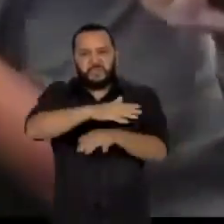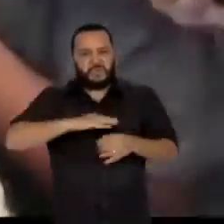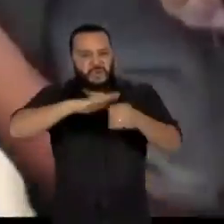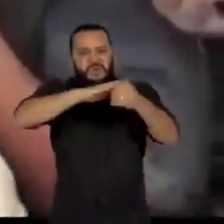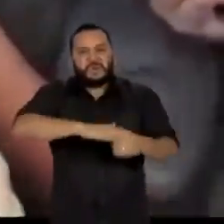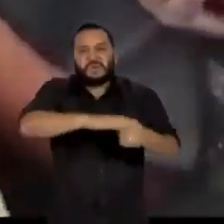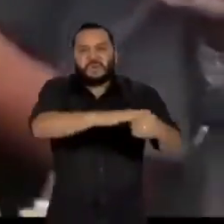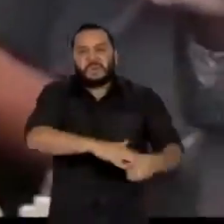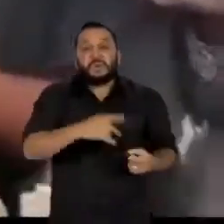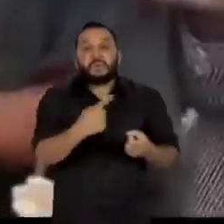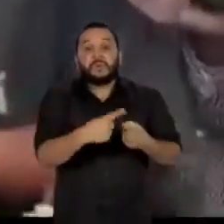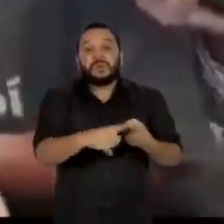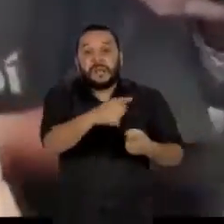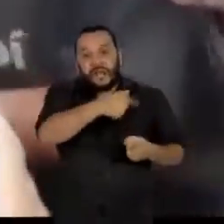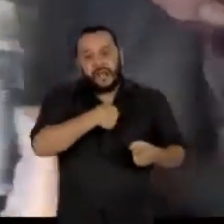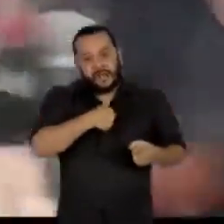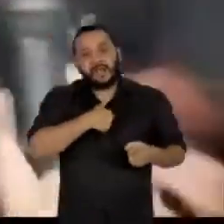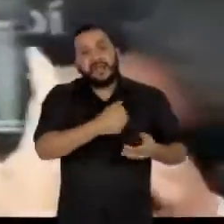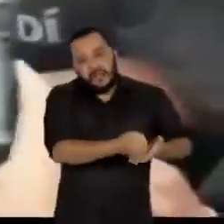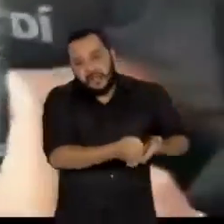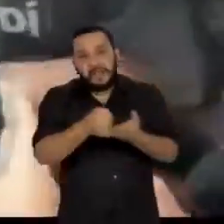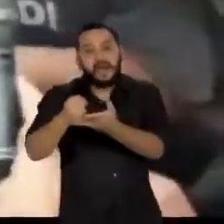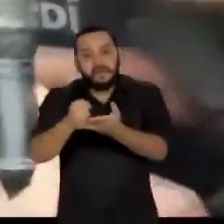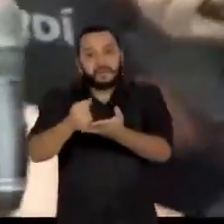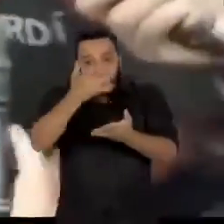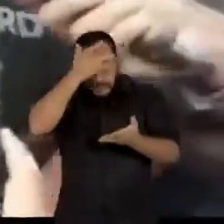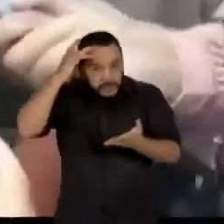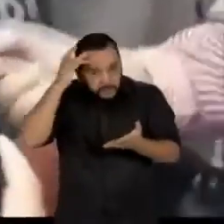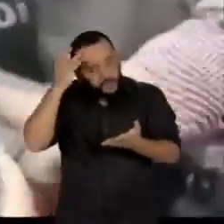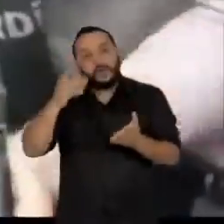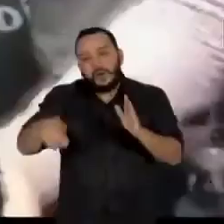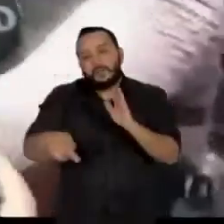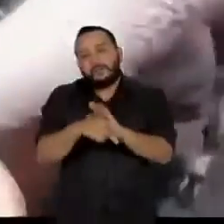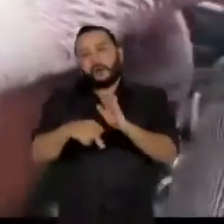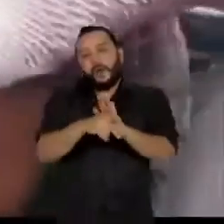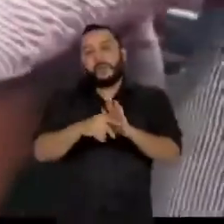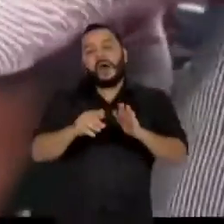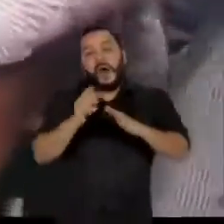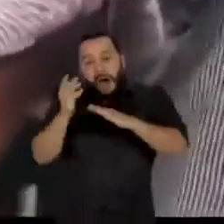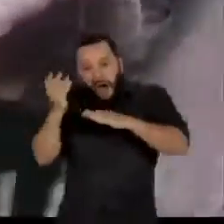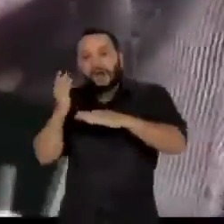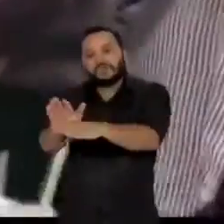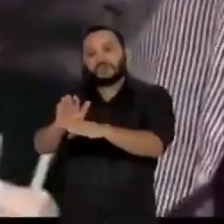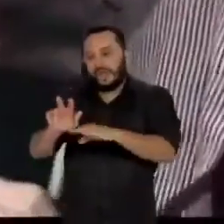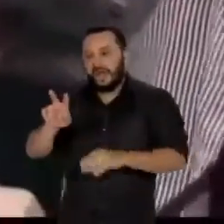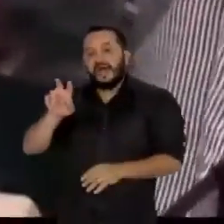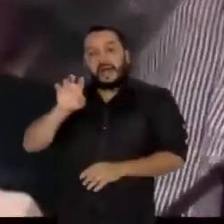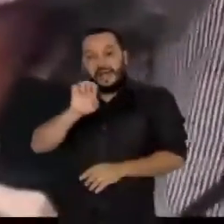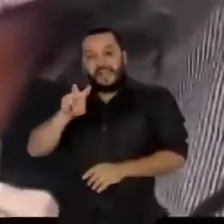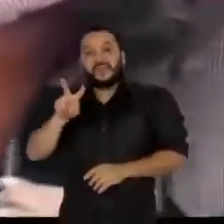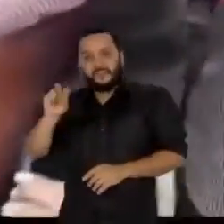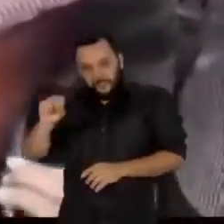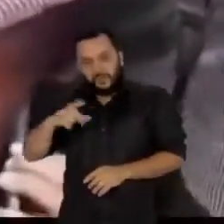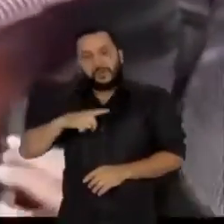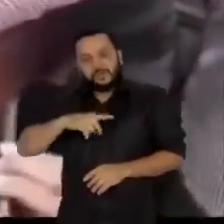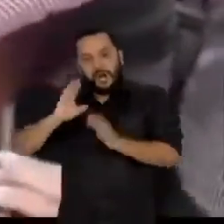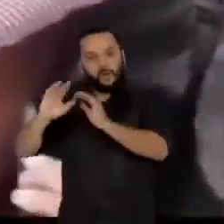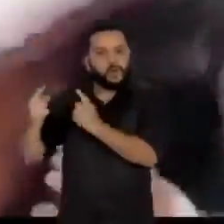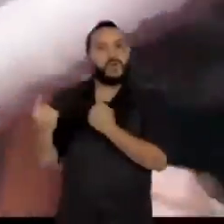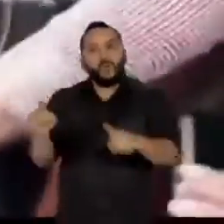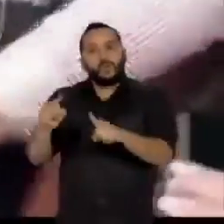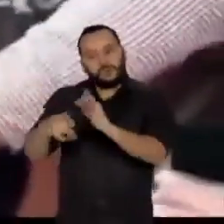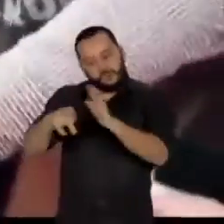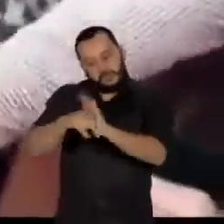transportado camponeses apoiadores de Evo Morales para enfrentar manifestantes contra o presidente. Arce